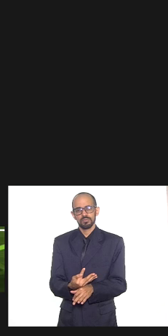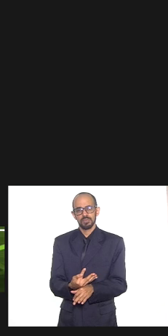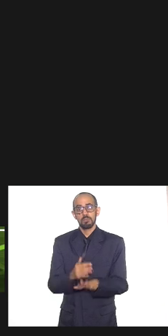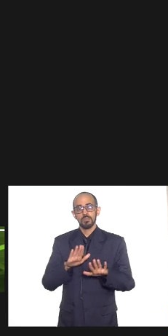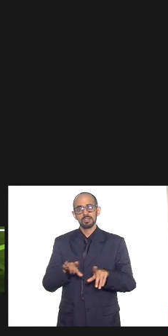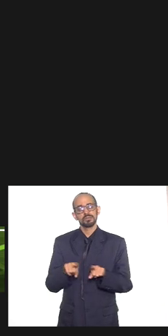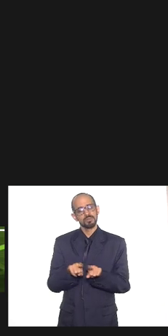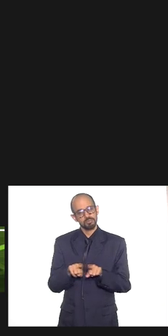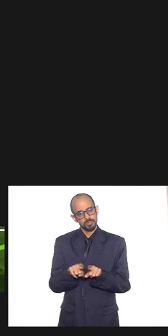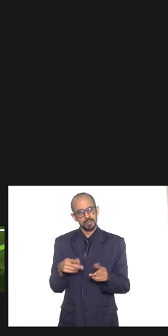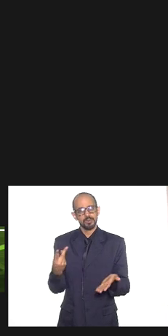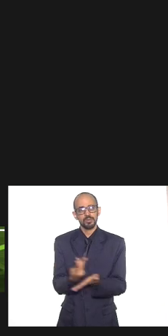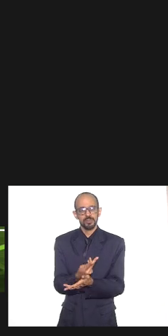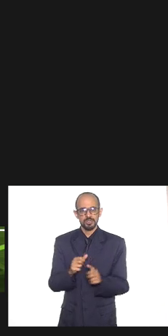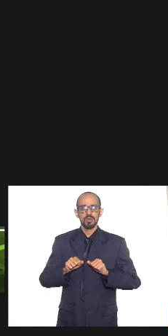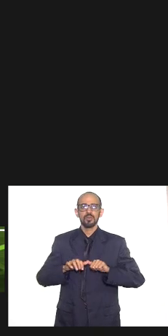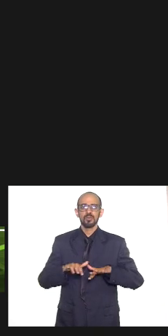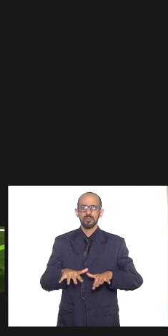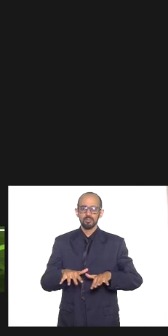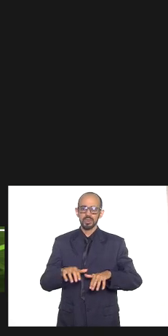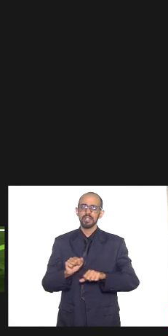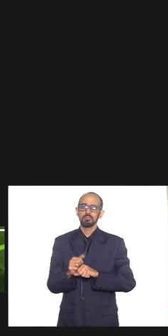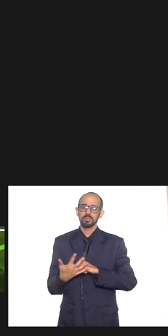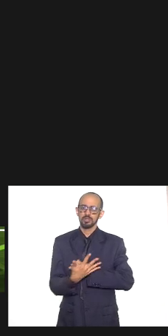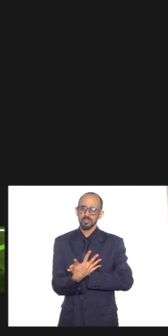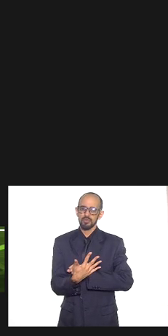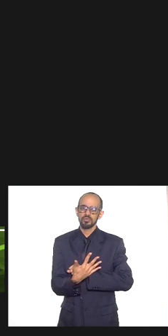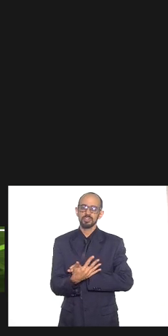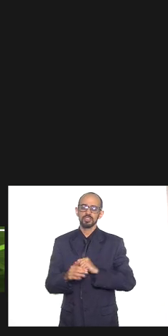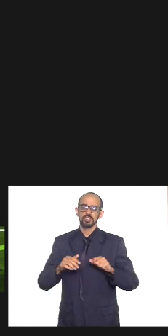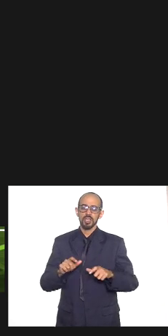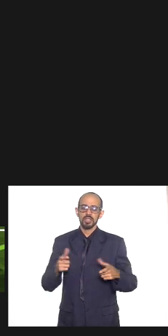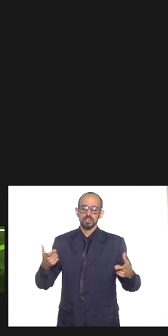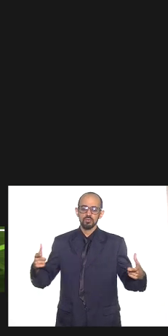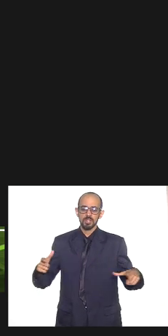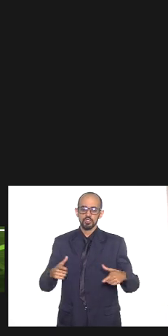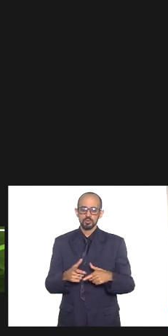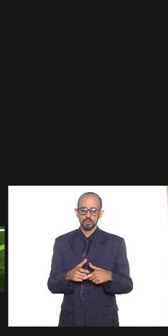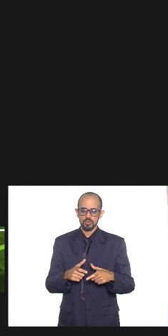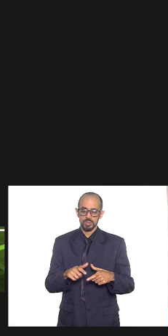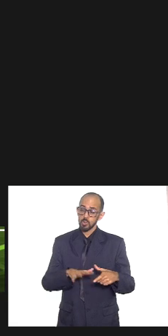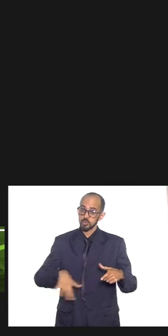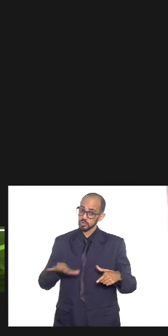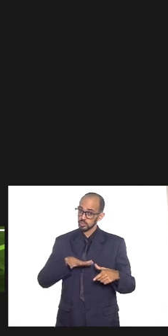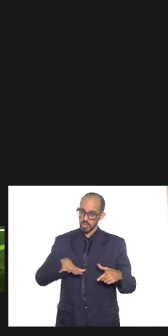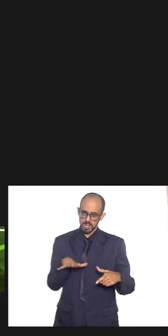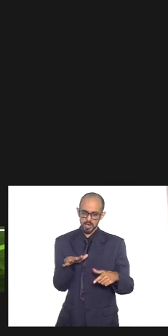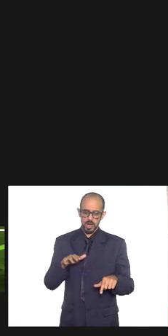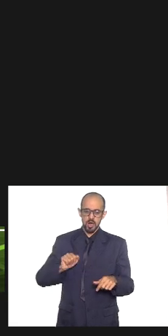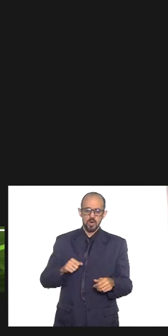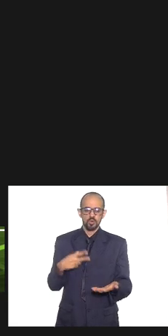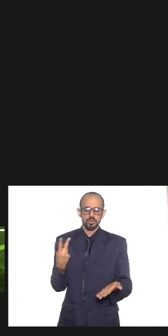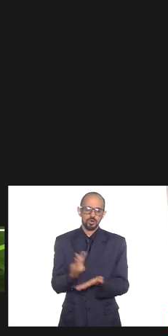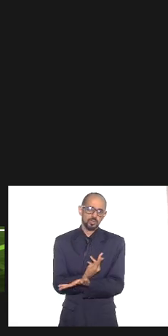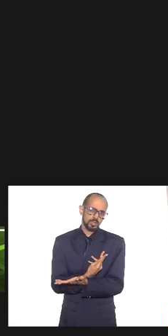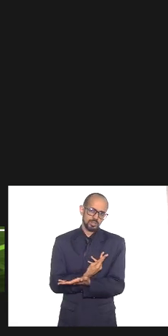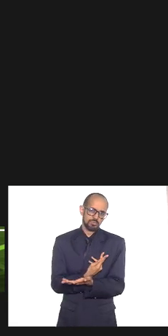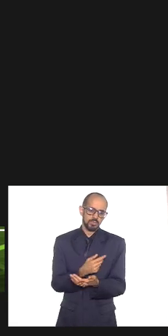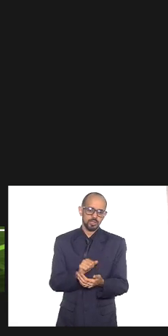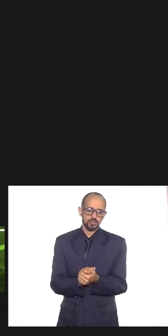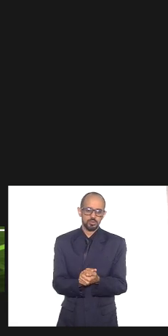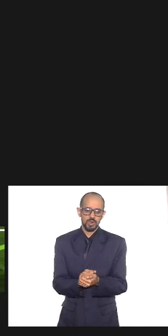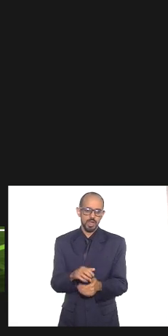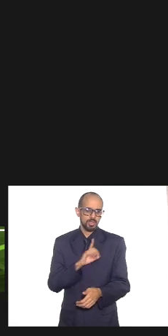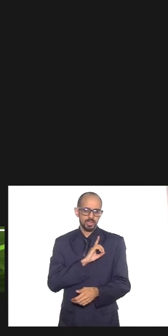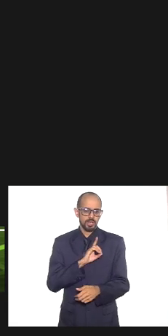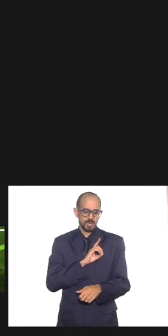e com a Covid nós tivemos uma diminuição como um todo de ocorrências a delegacia